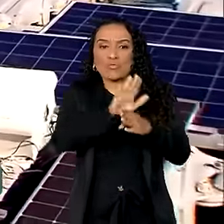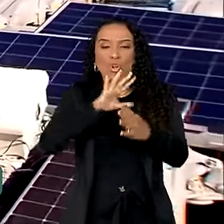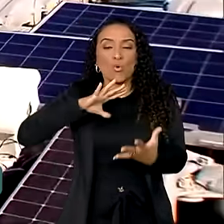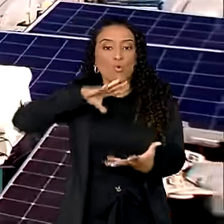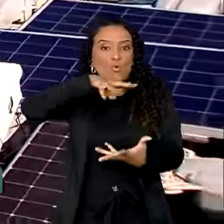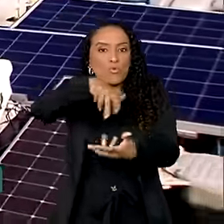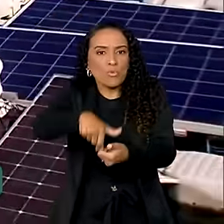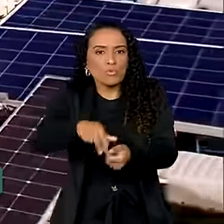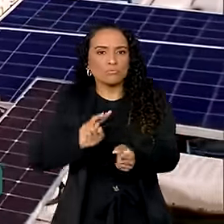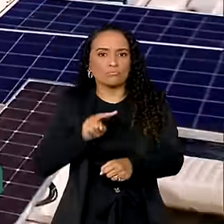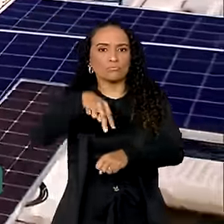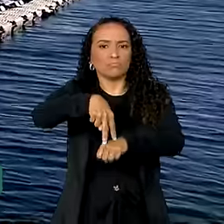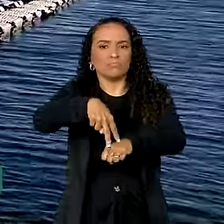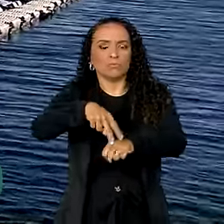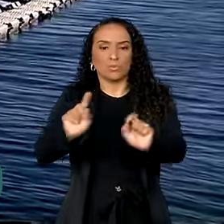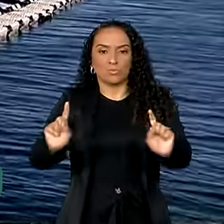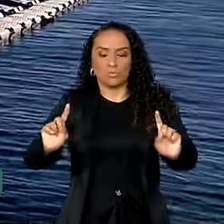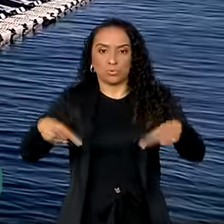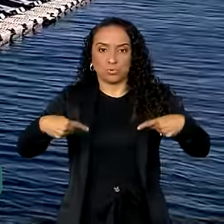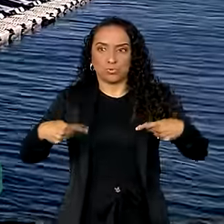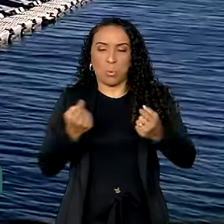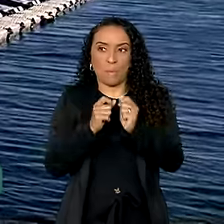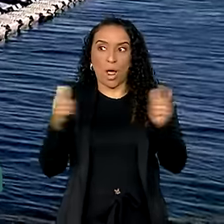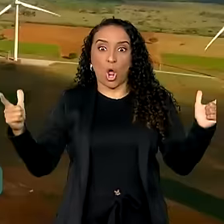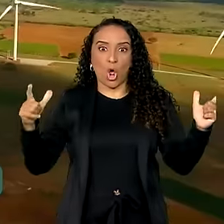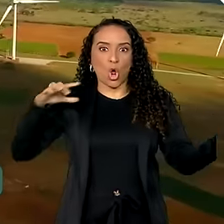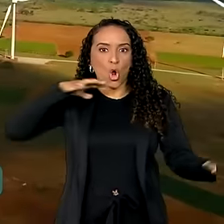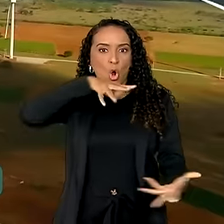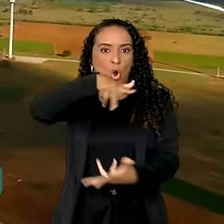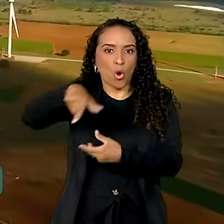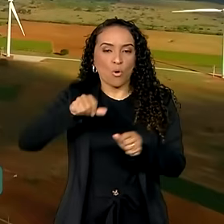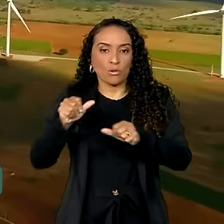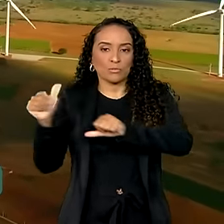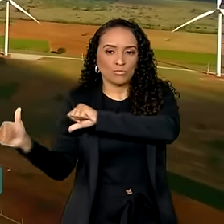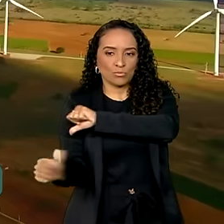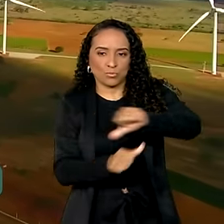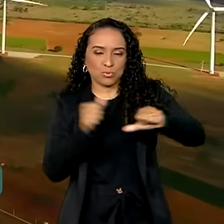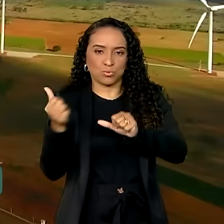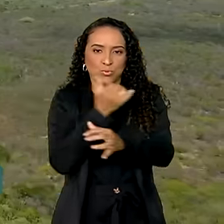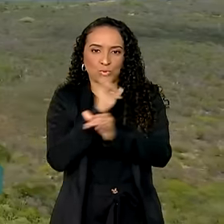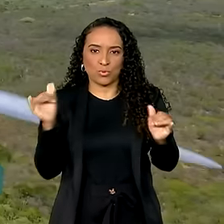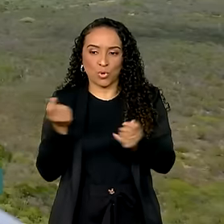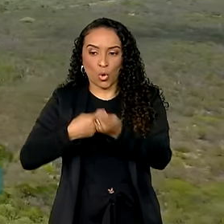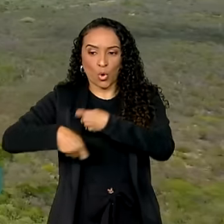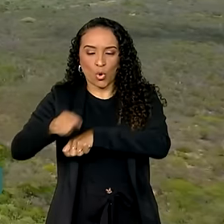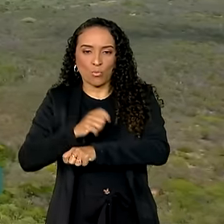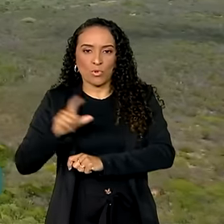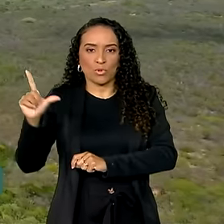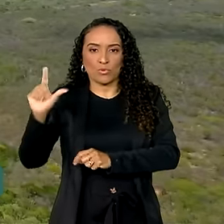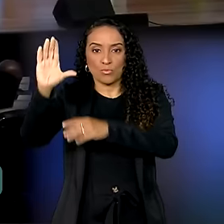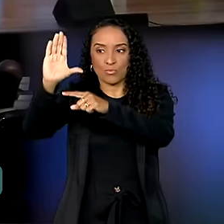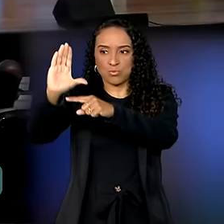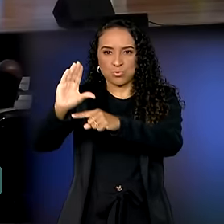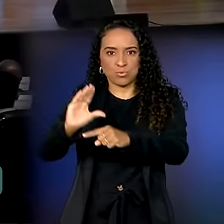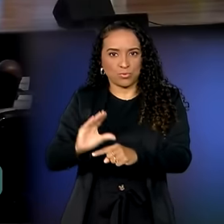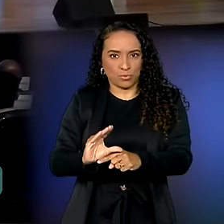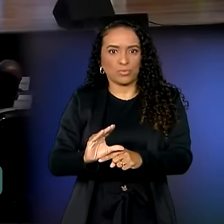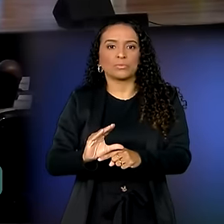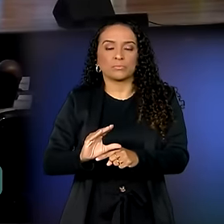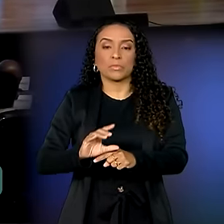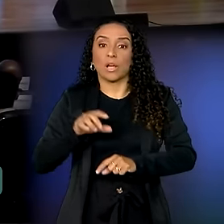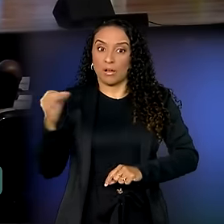mundo a enfrentar um dos maiores desafios globais, a transição para uma economia de baixo carbono. A